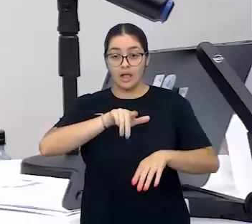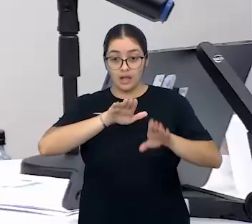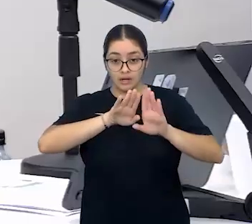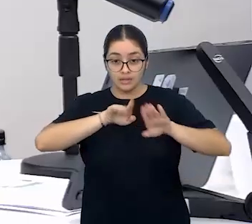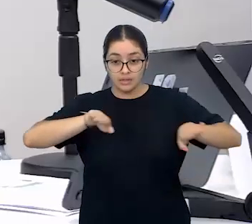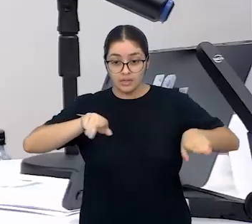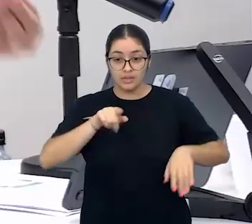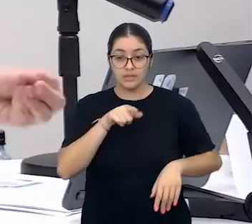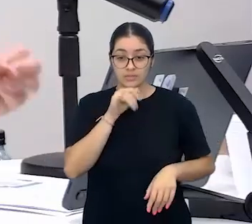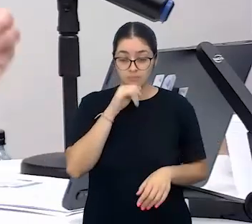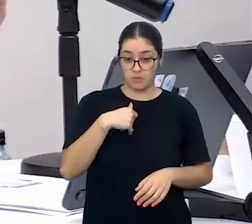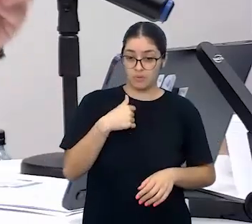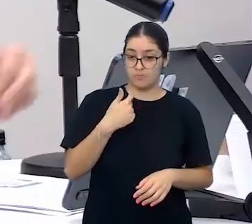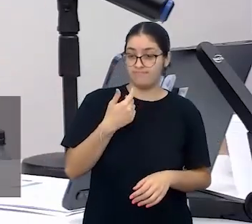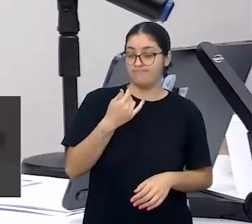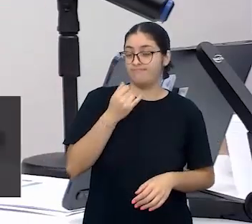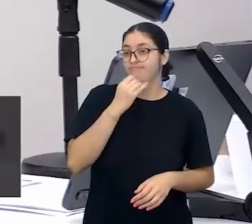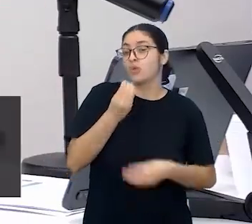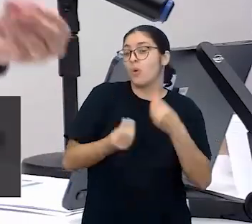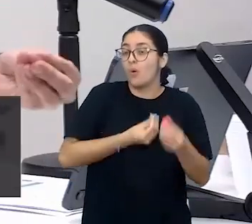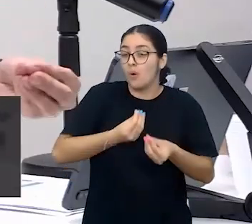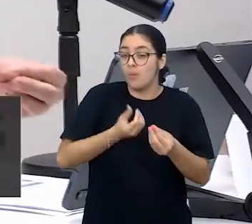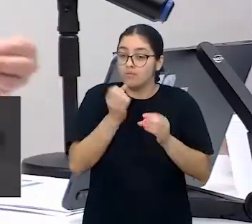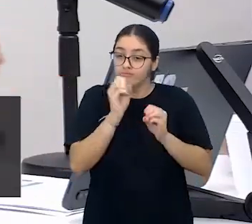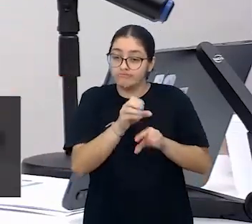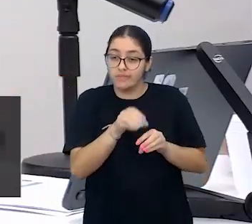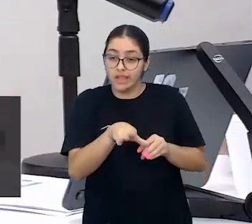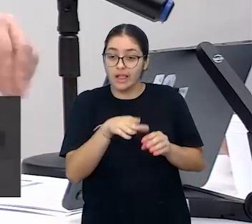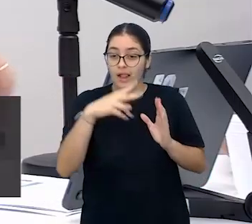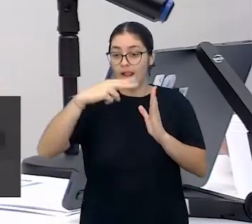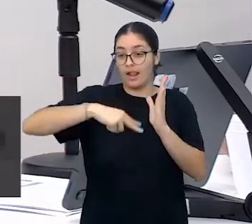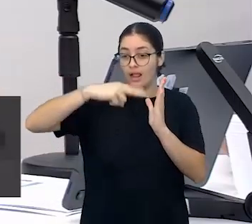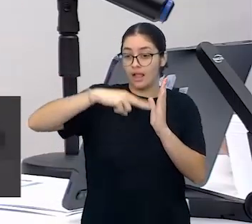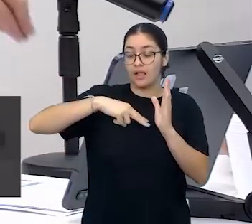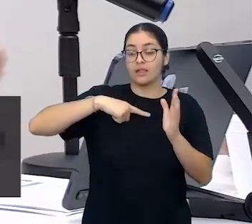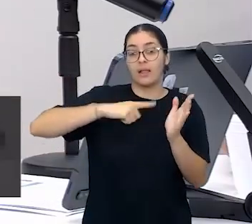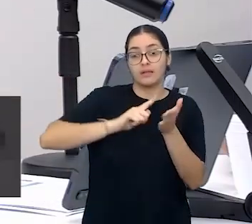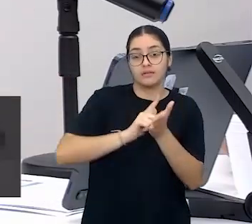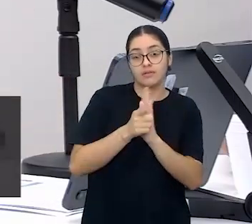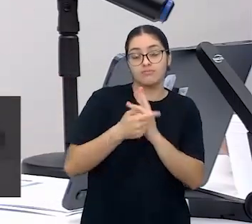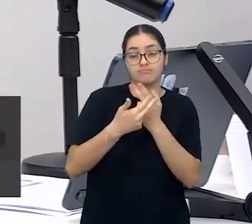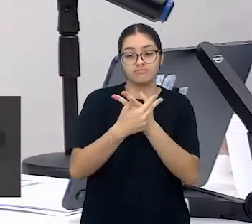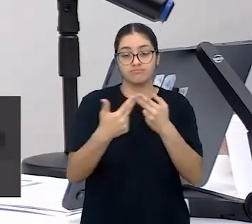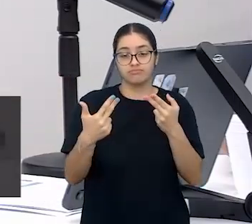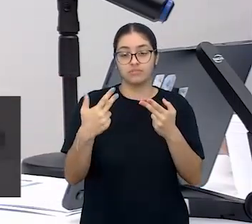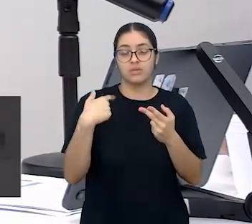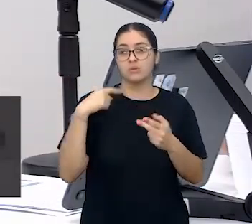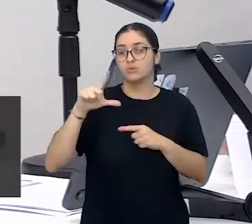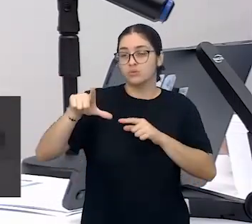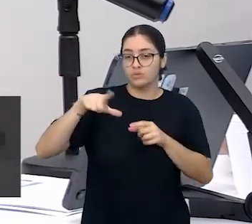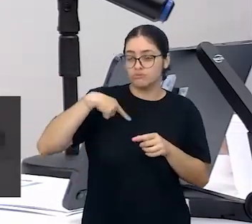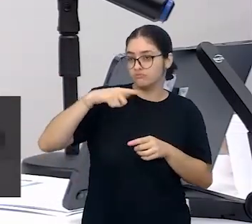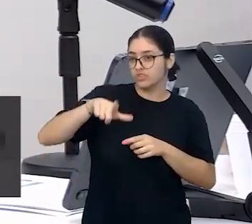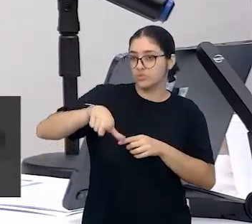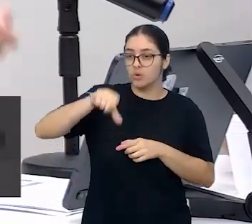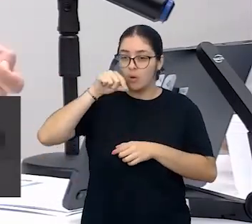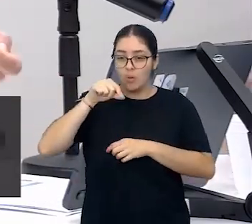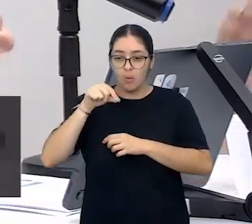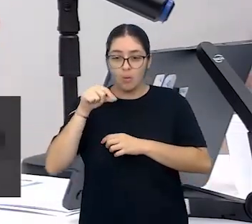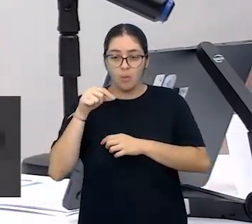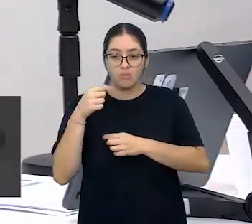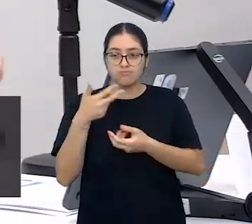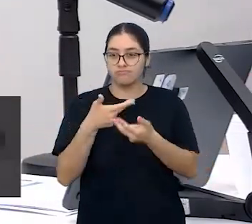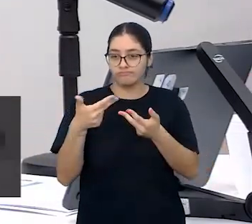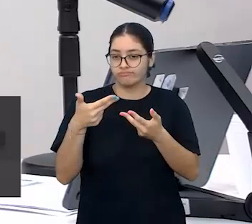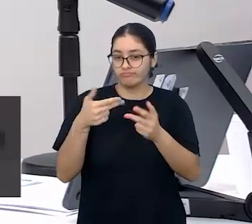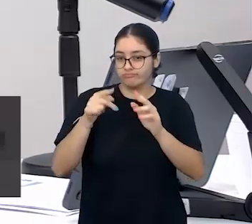a gente começa a alfabetizar levando em consideração diferentes gêneros. Ou seja, eu escolho uma lista porque, socialmente falando,